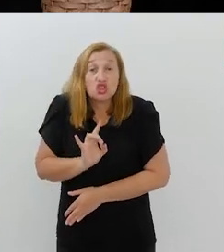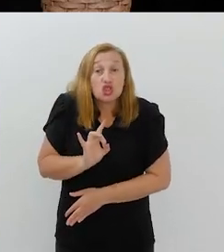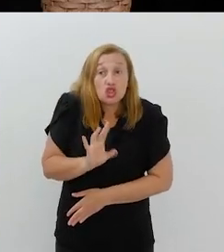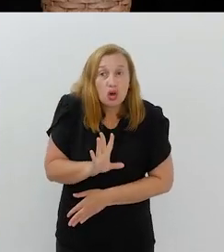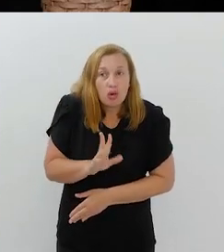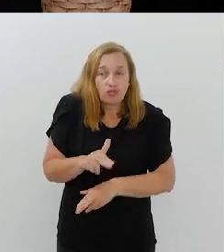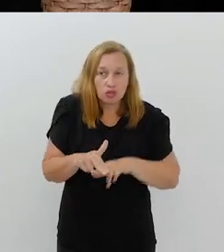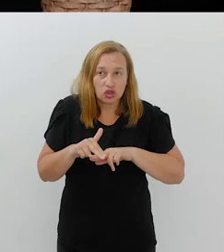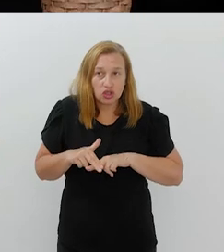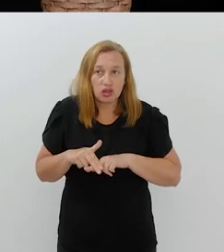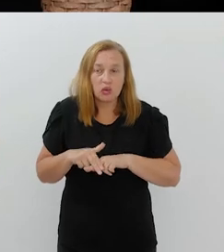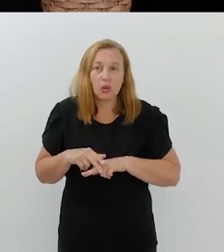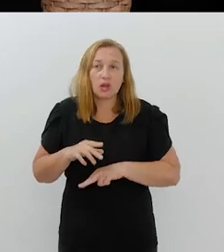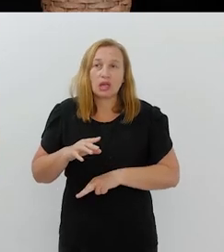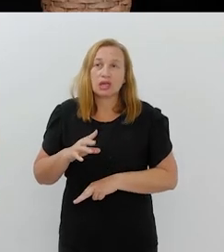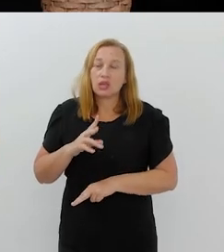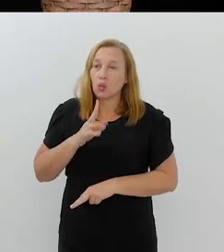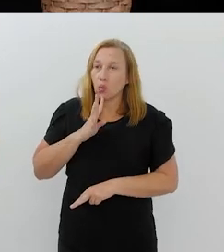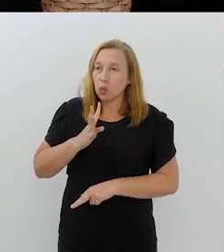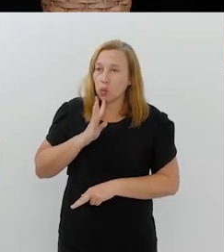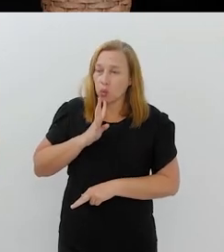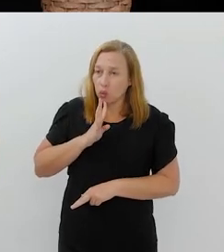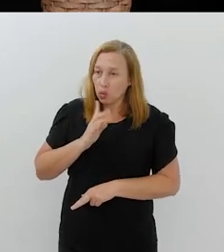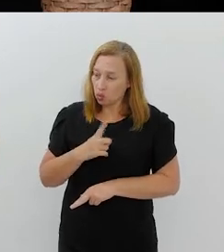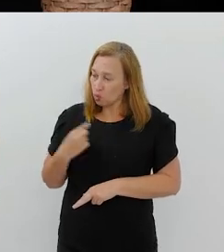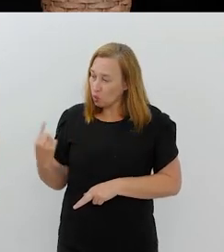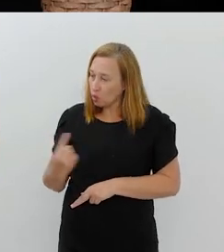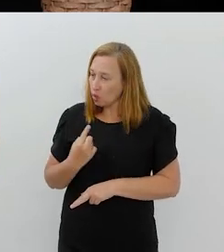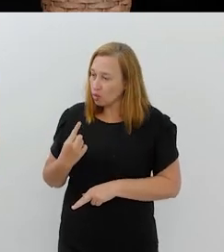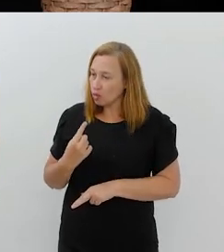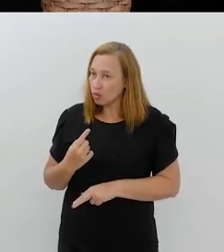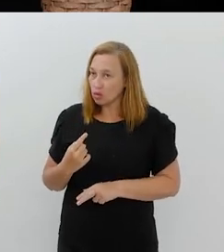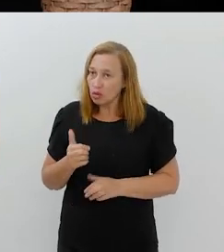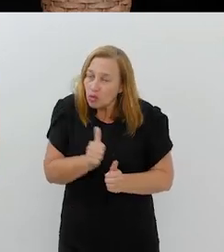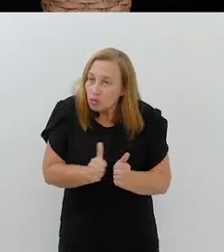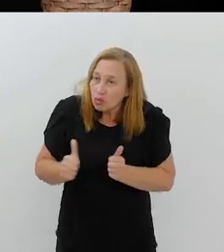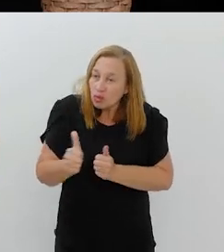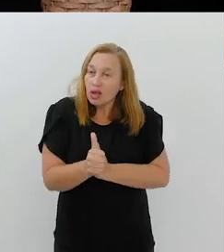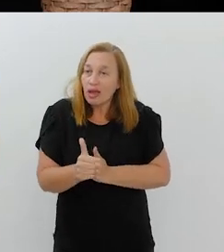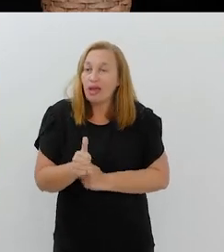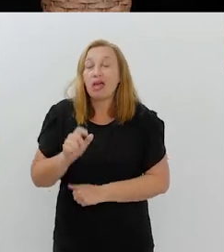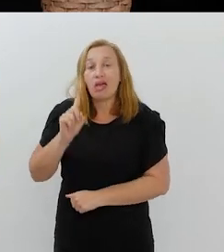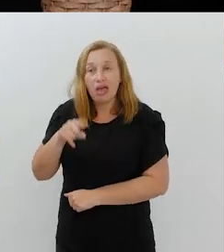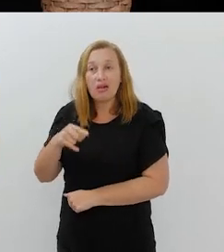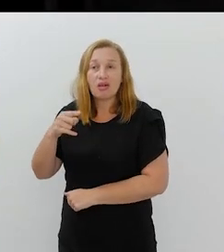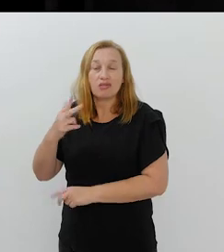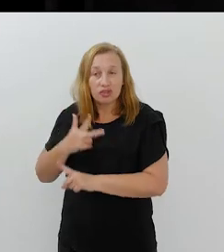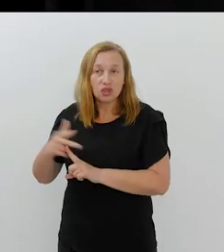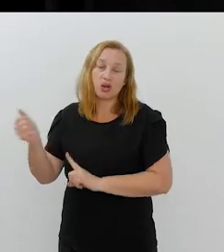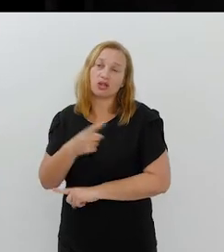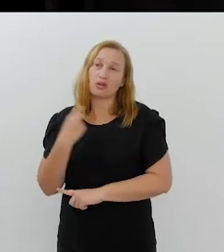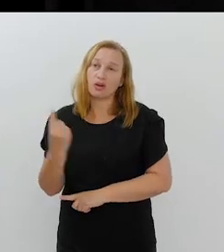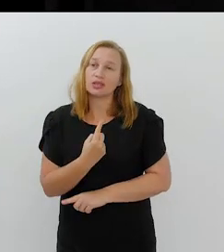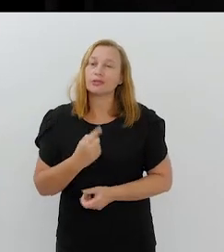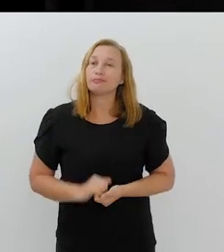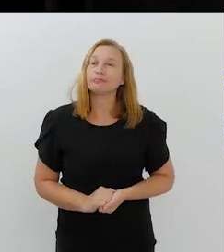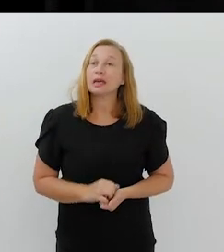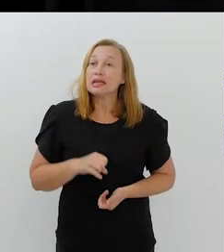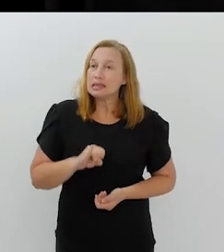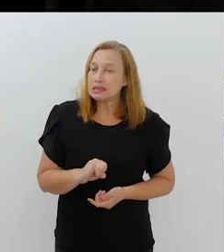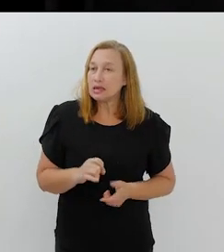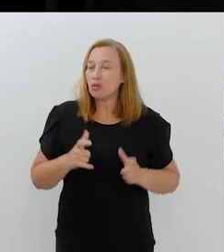caminho é o G20. Só o fato de a gente ter sido reconhecido como lugar de fala sobre isso já